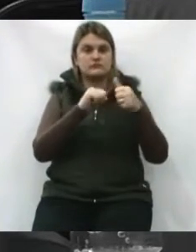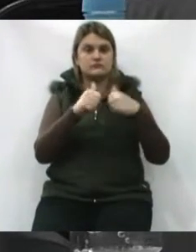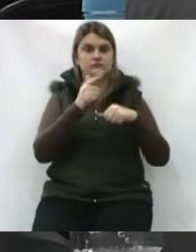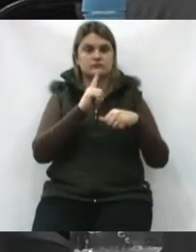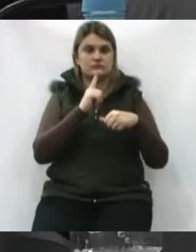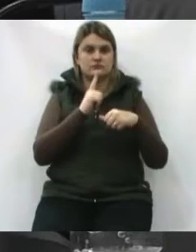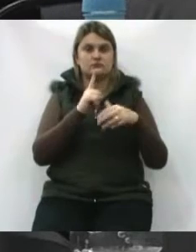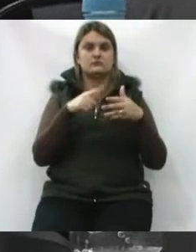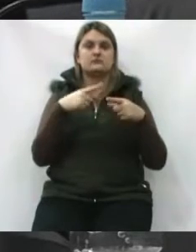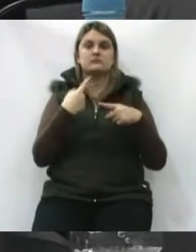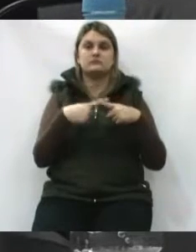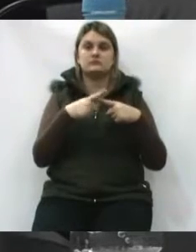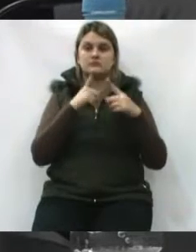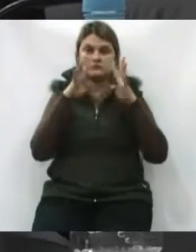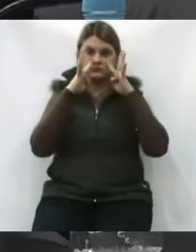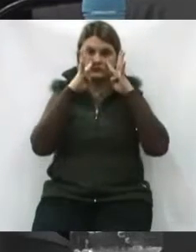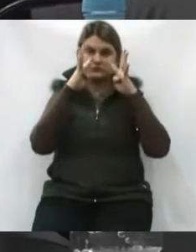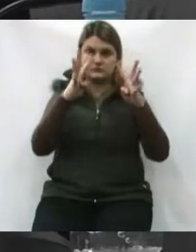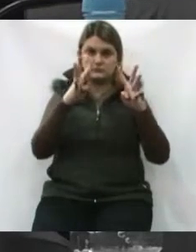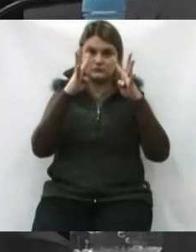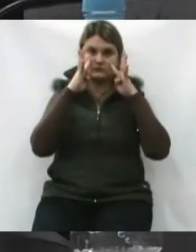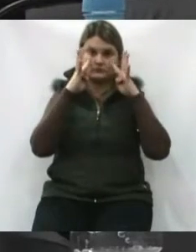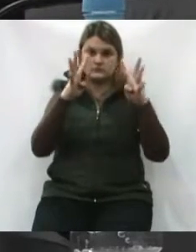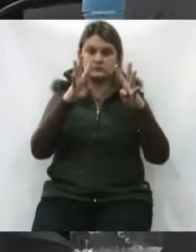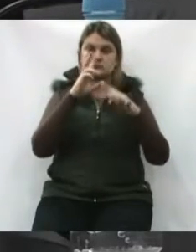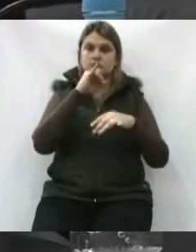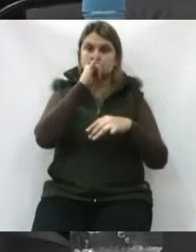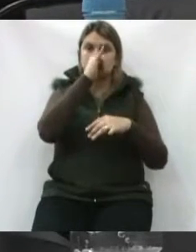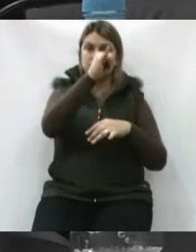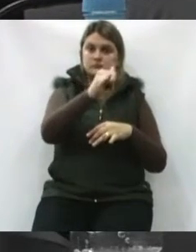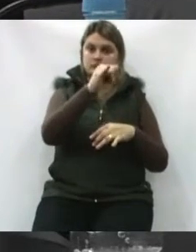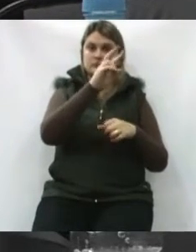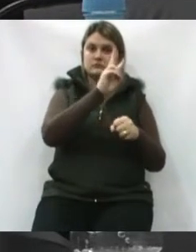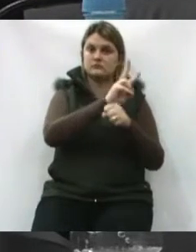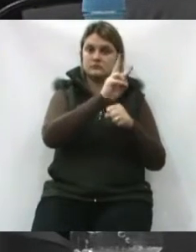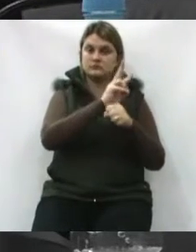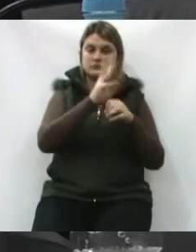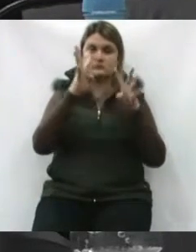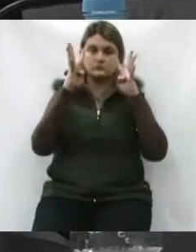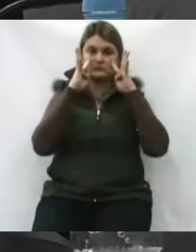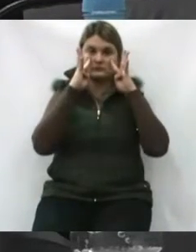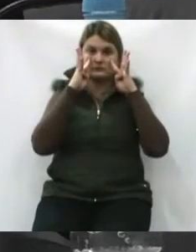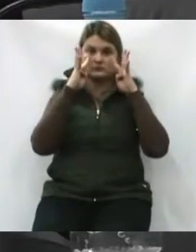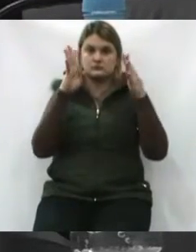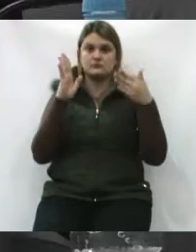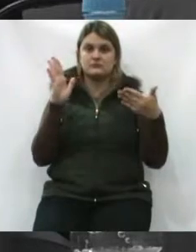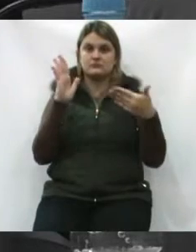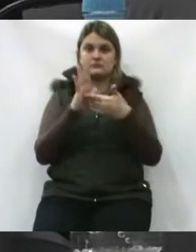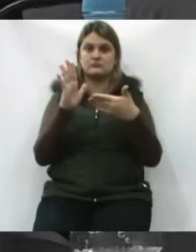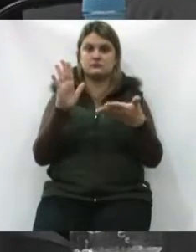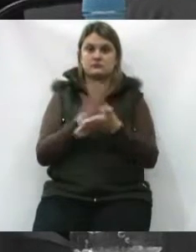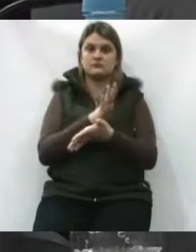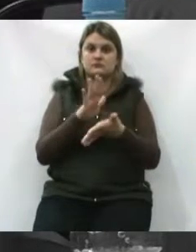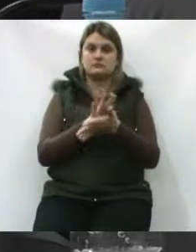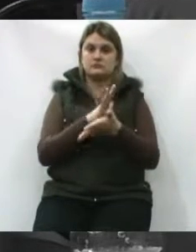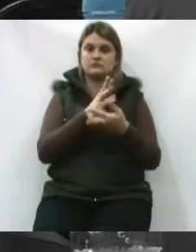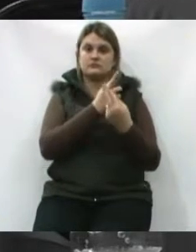existam alertas previstos, tanto na lei de